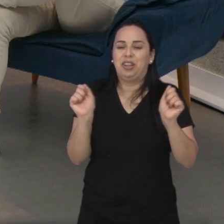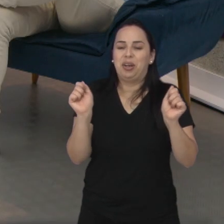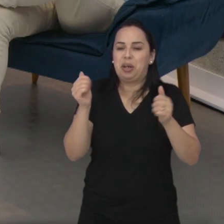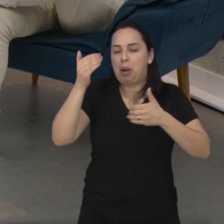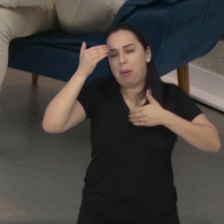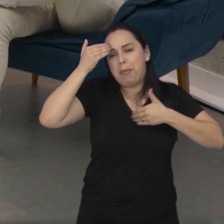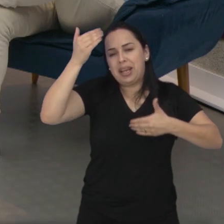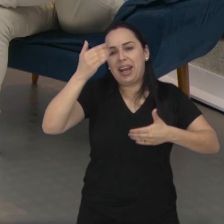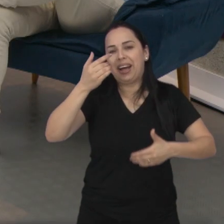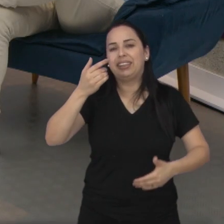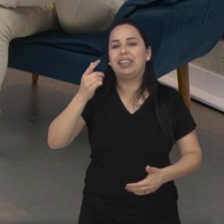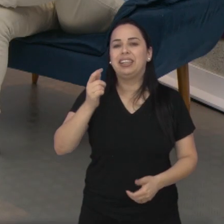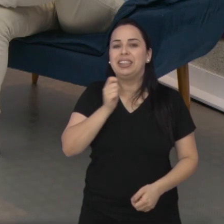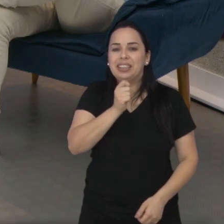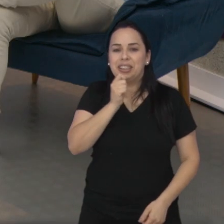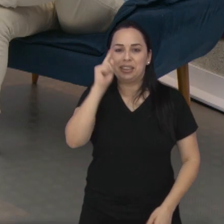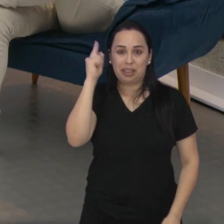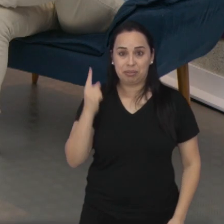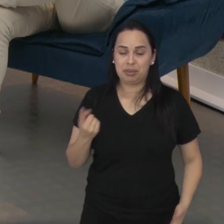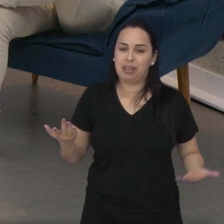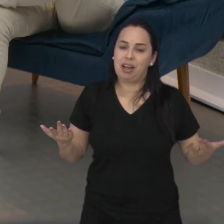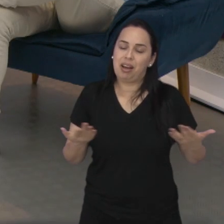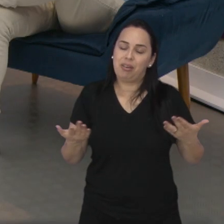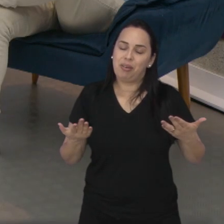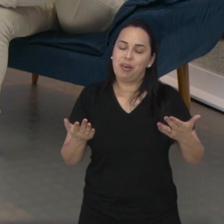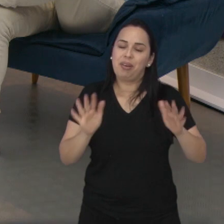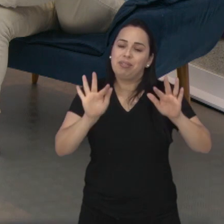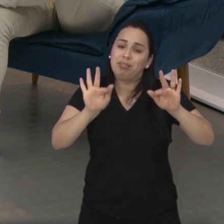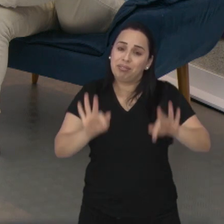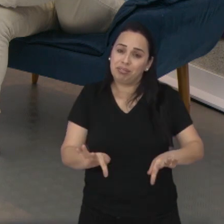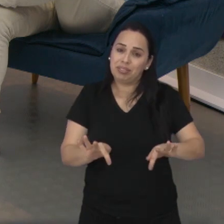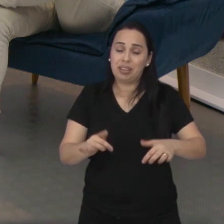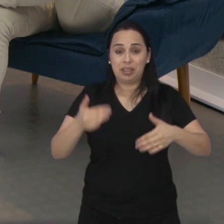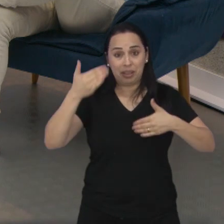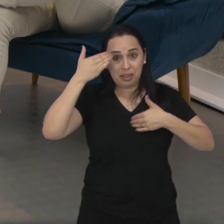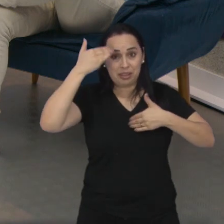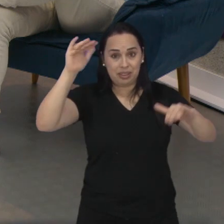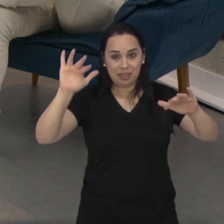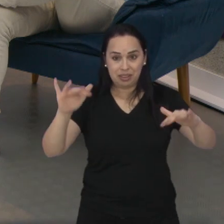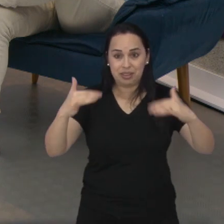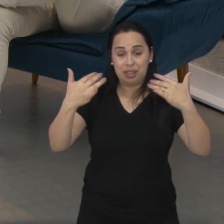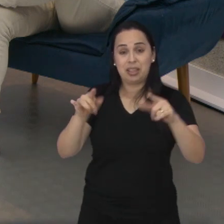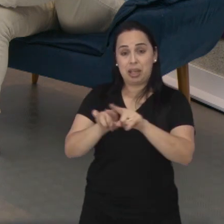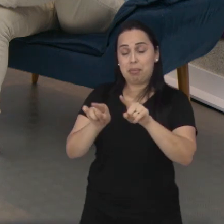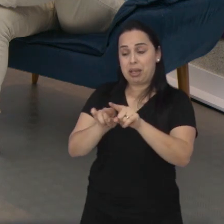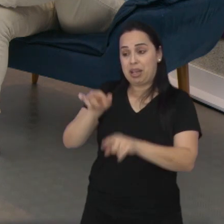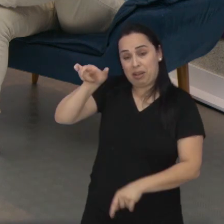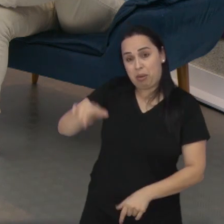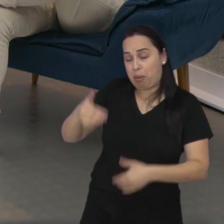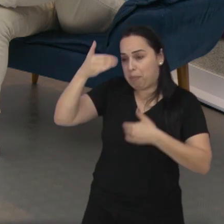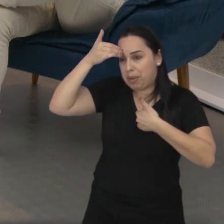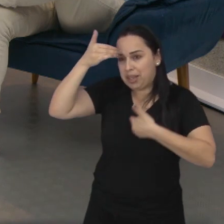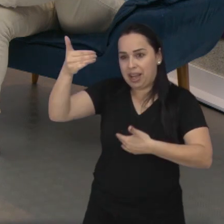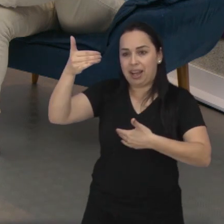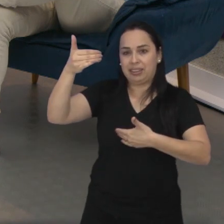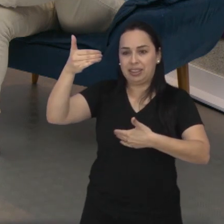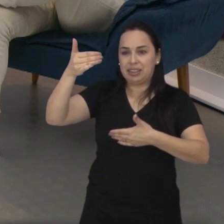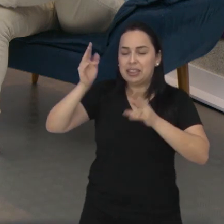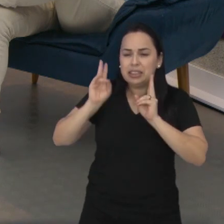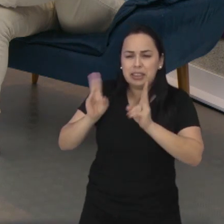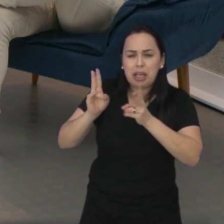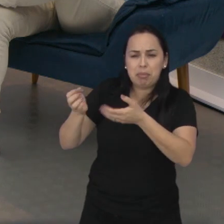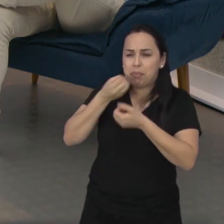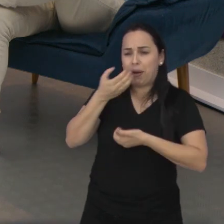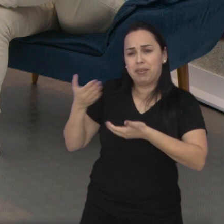Adorei! Obrigada, Tami! A gente chega à estação final do nosso programa de hoje. Agradecendo a presença do professor. Muito obrigada. Seja